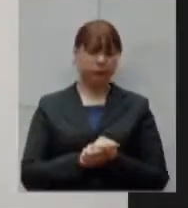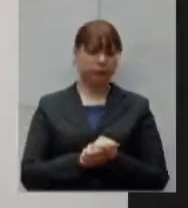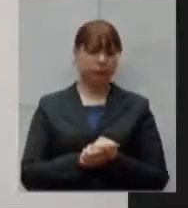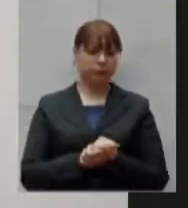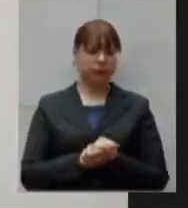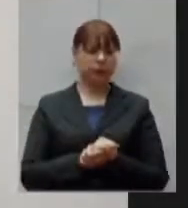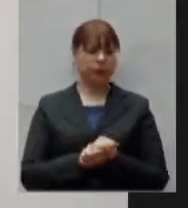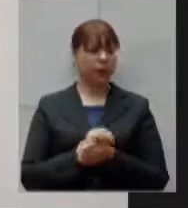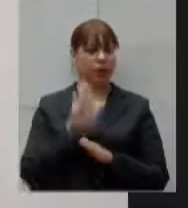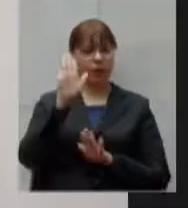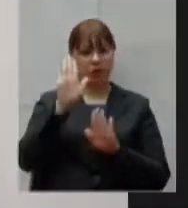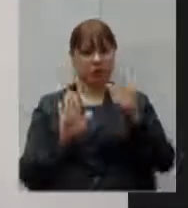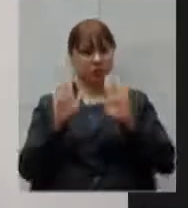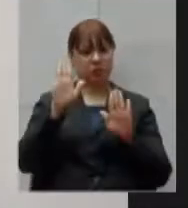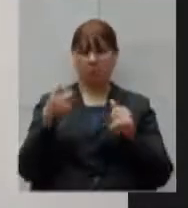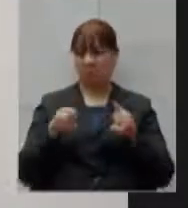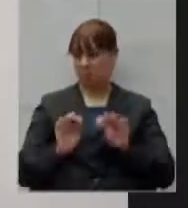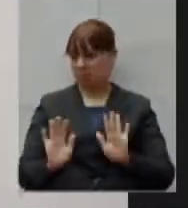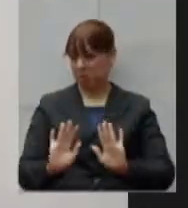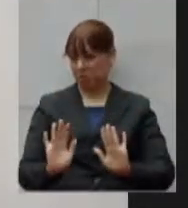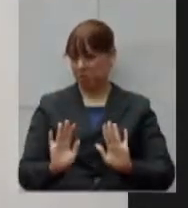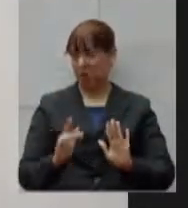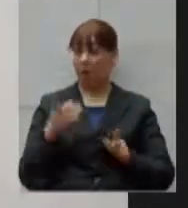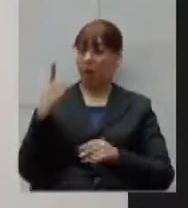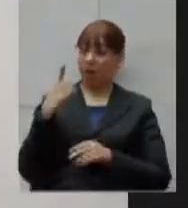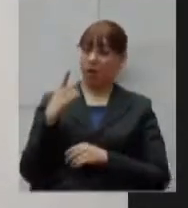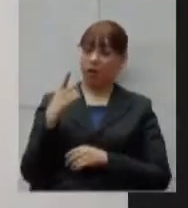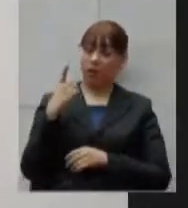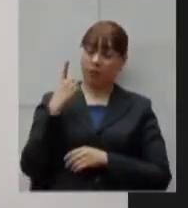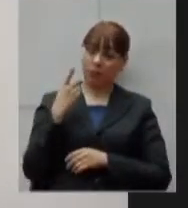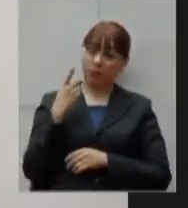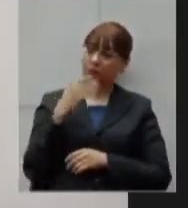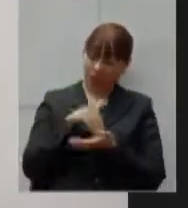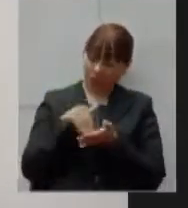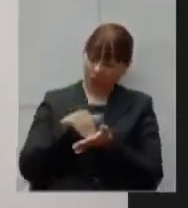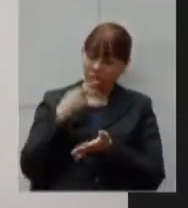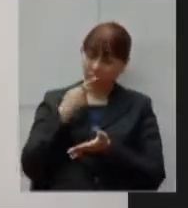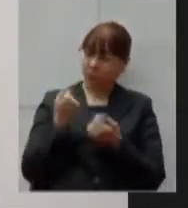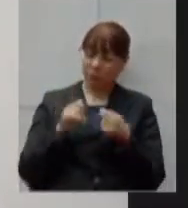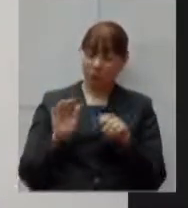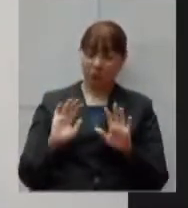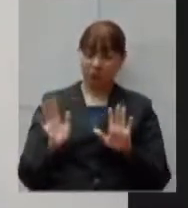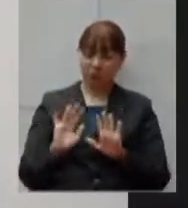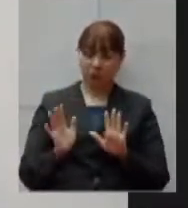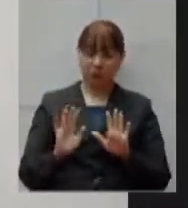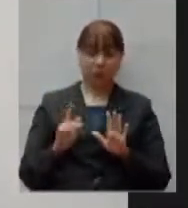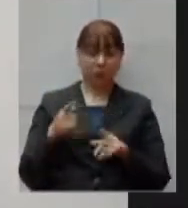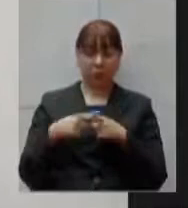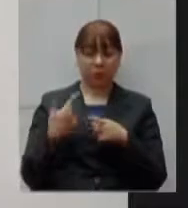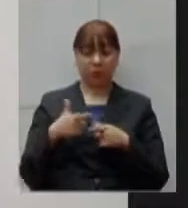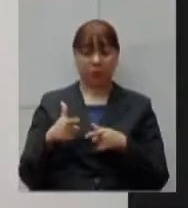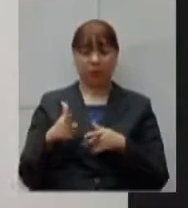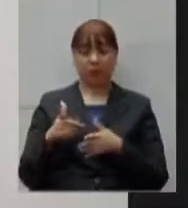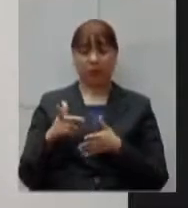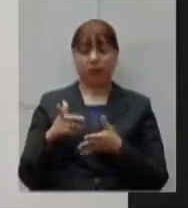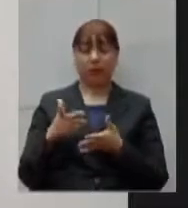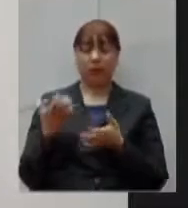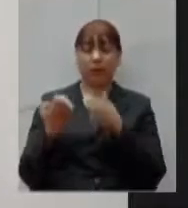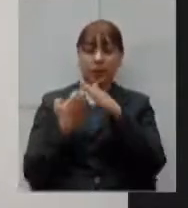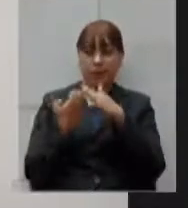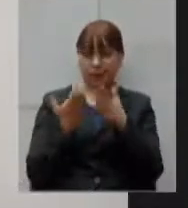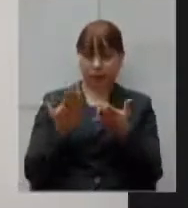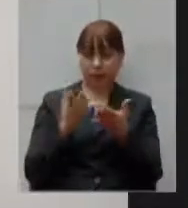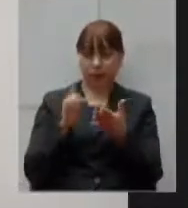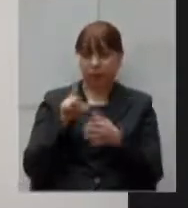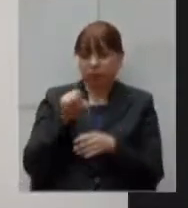licitação aí o secretário fala que não havia nenhuma entidade como organização social nenhum nenhum contrato de gestão foi uma